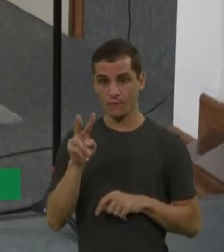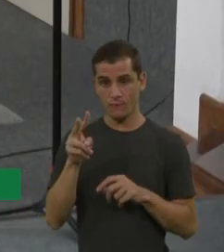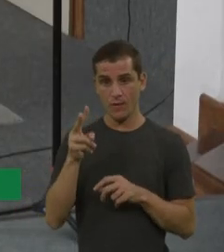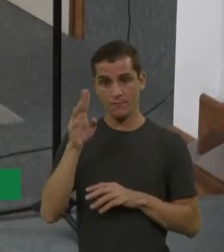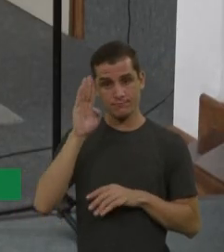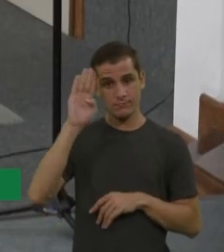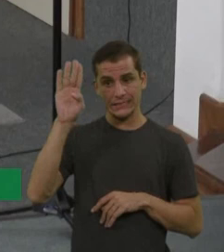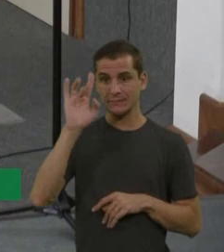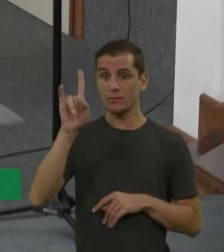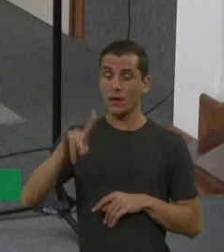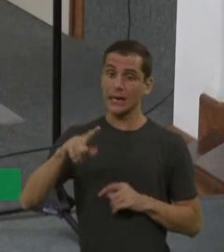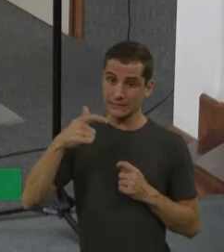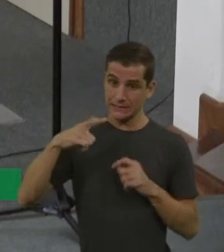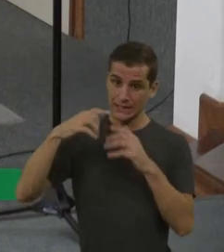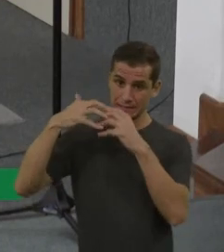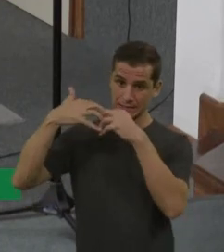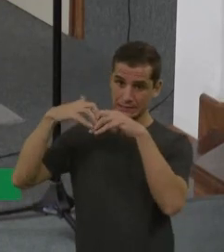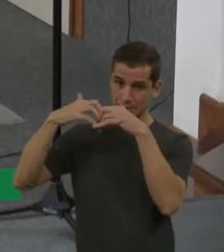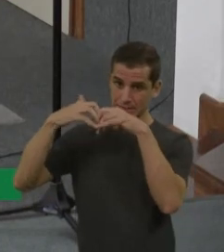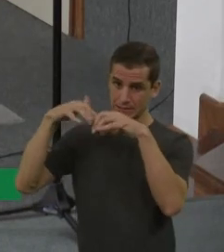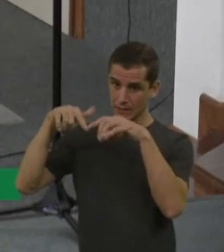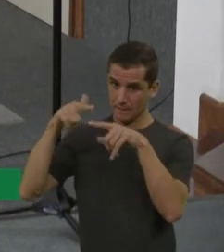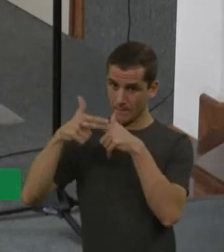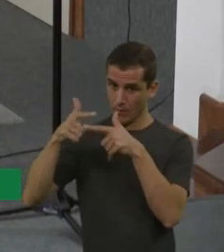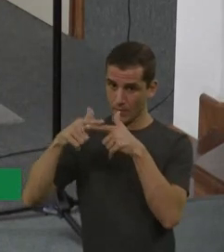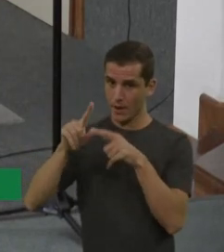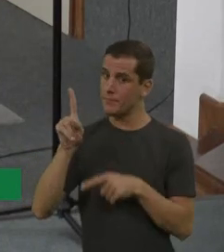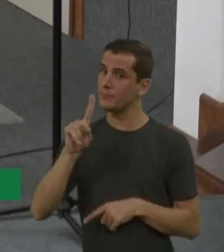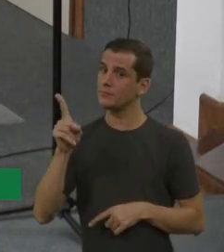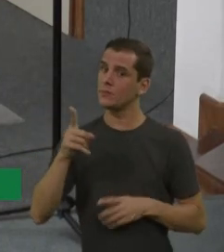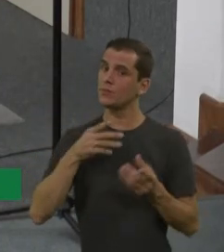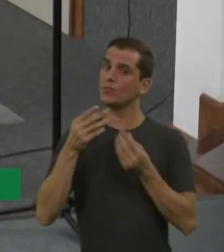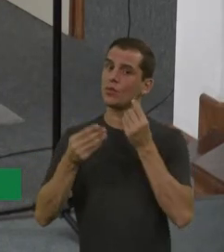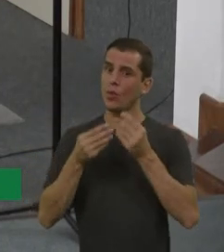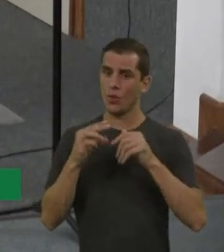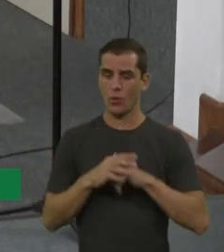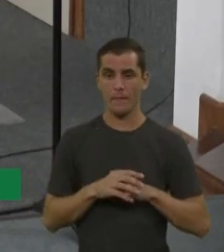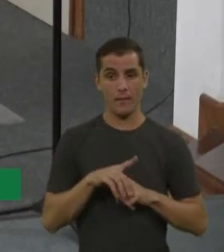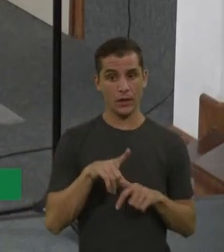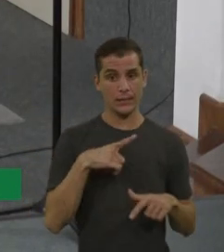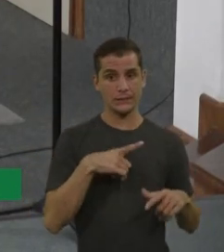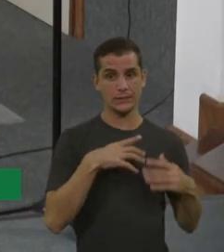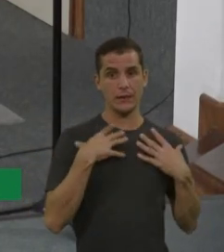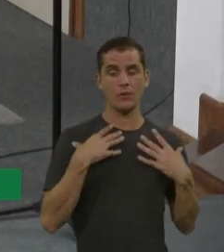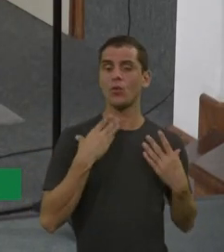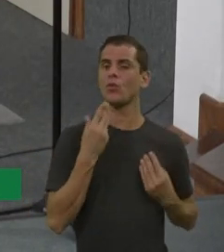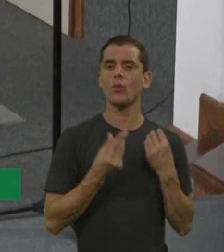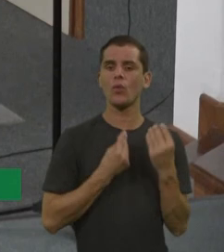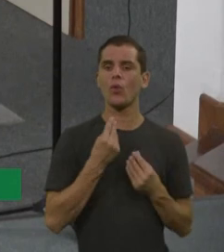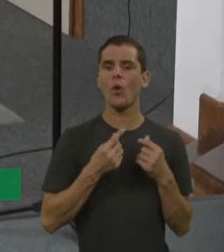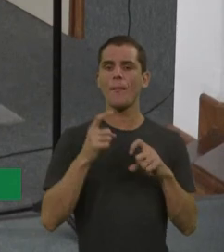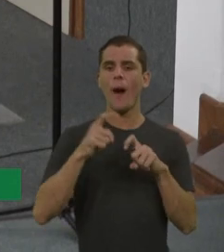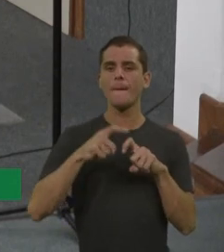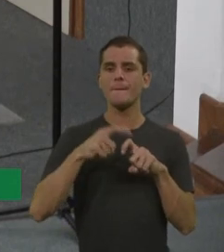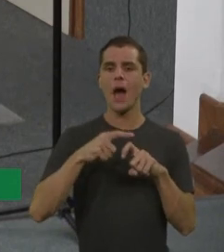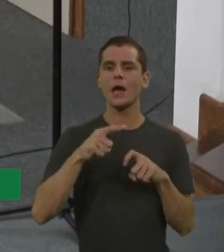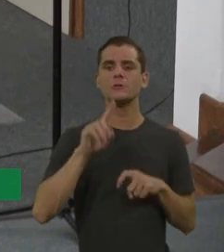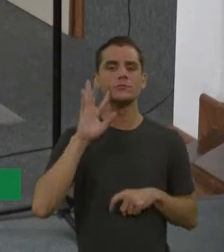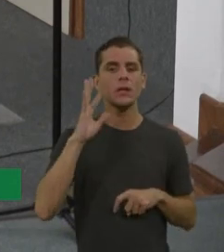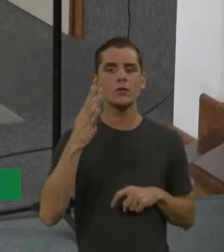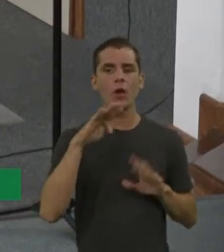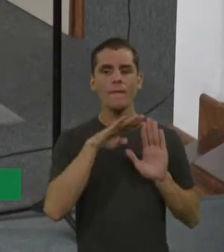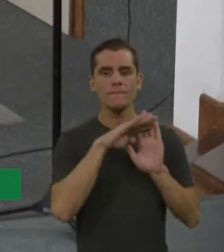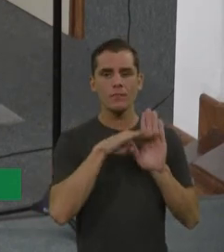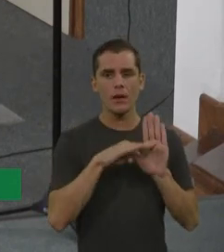Porque a partir daí, as condutas, elas vão ser determinadas porque é uma doença progressiva, com regressão,